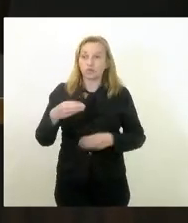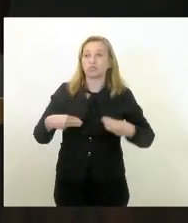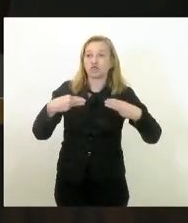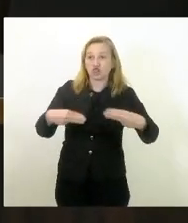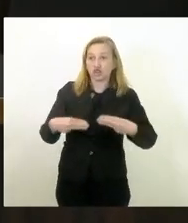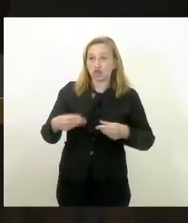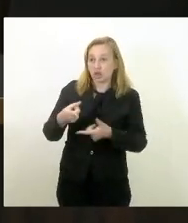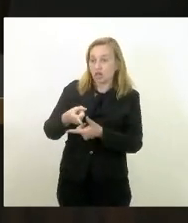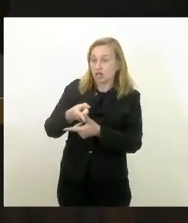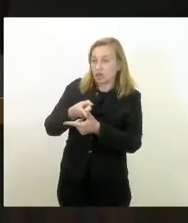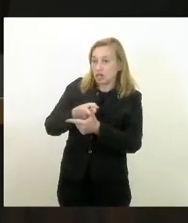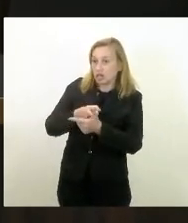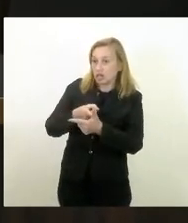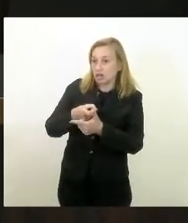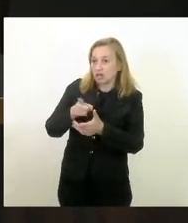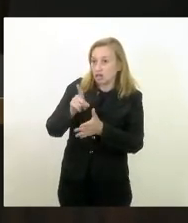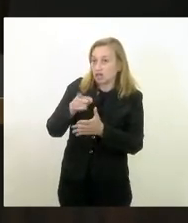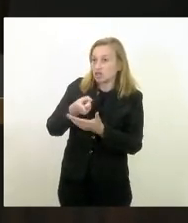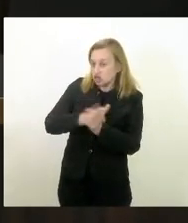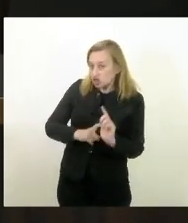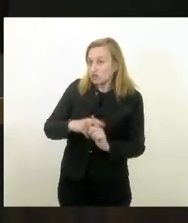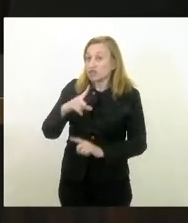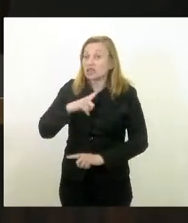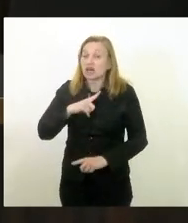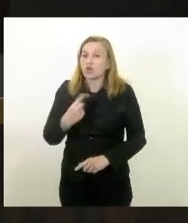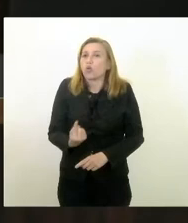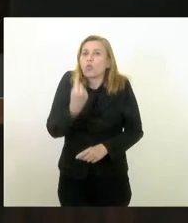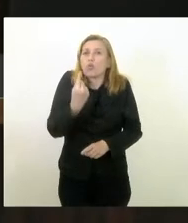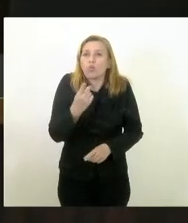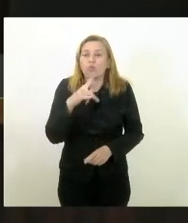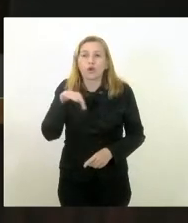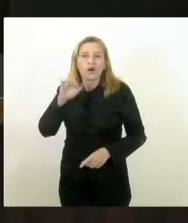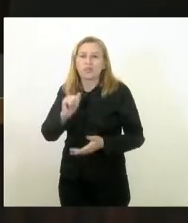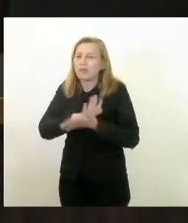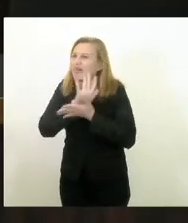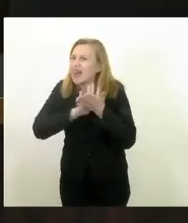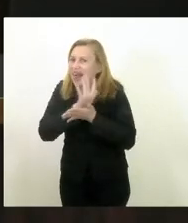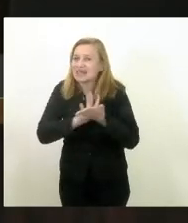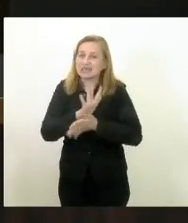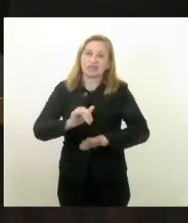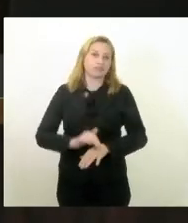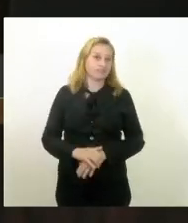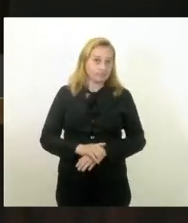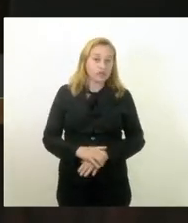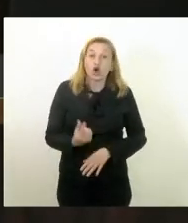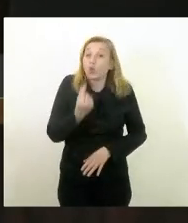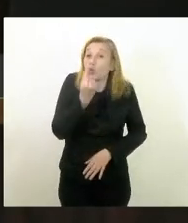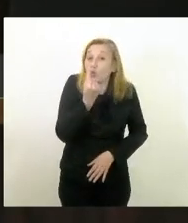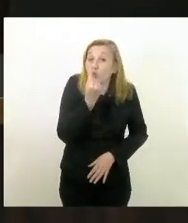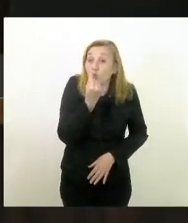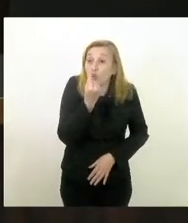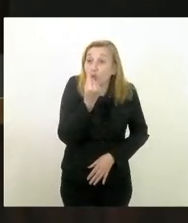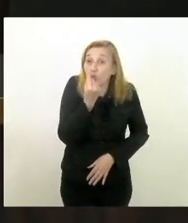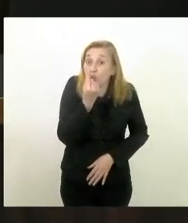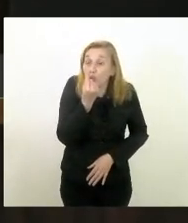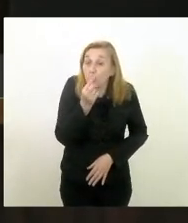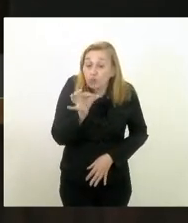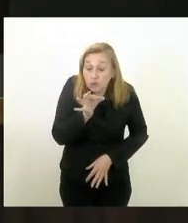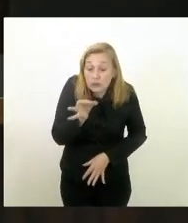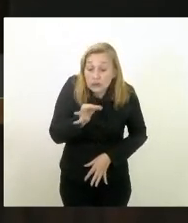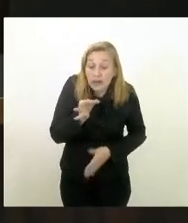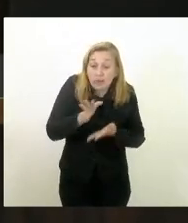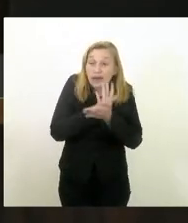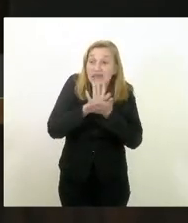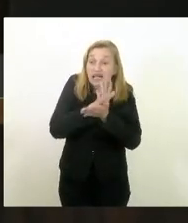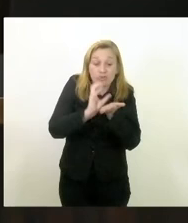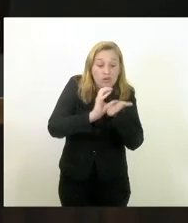deve muito não só o estado do Rio de Janeiro porque não tem um programa para nada não tem um centavo no orçamento geral da União para